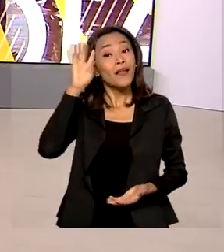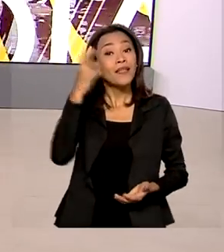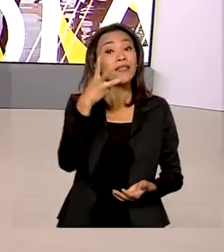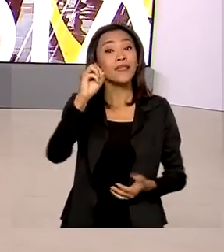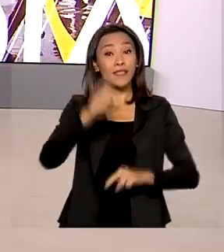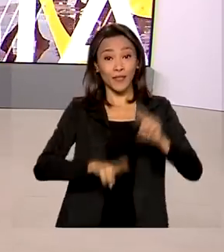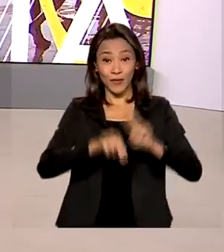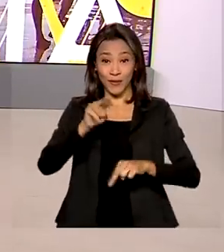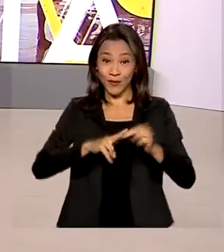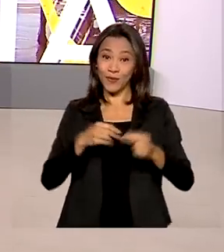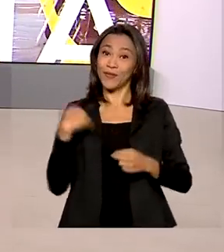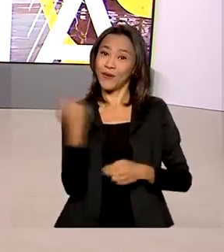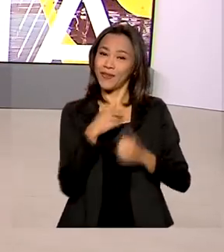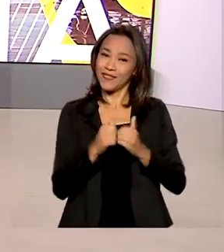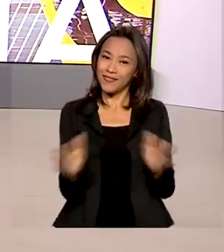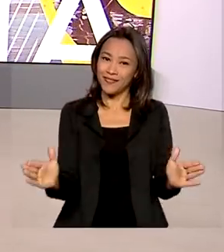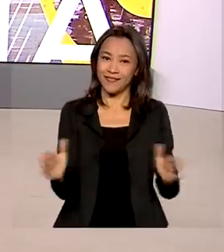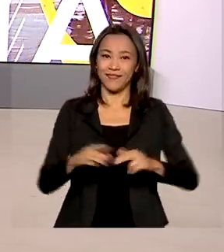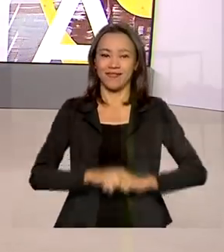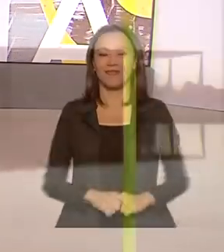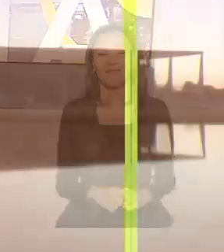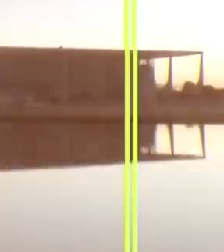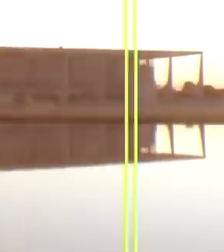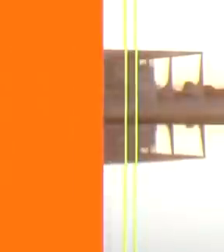de junho, Brasil em Dia está no ar.